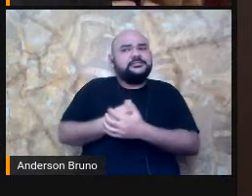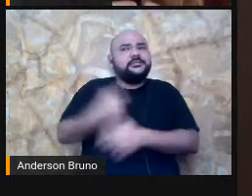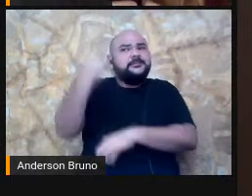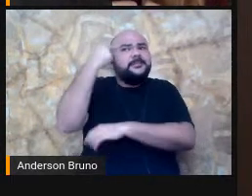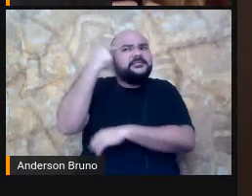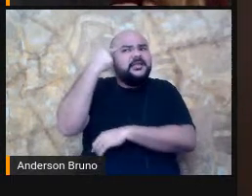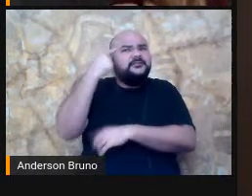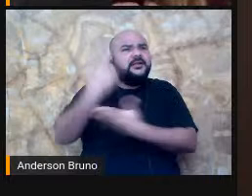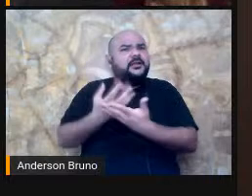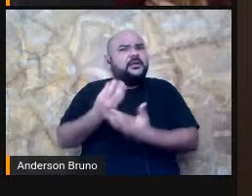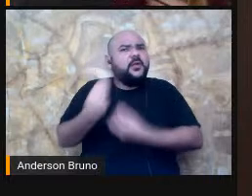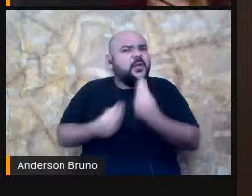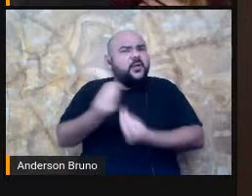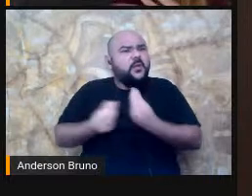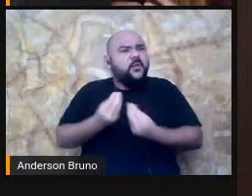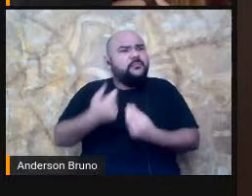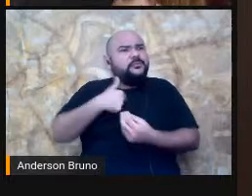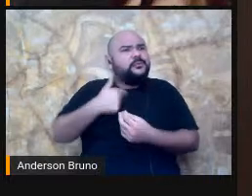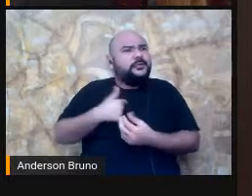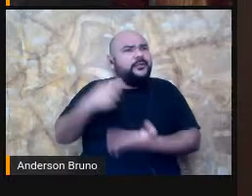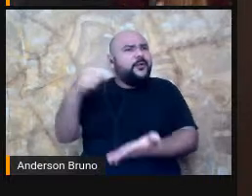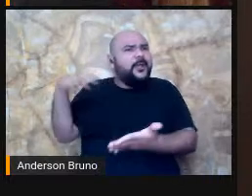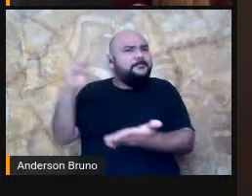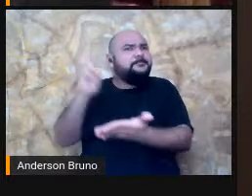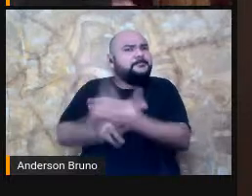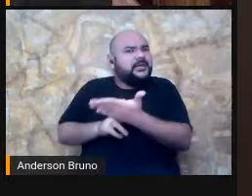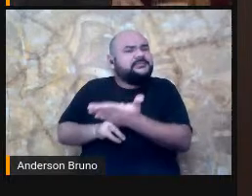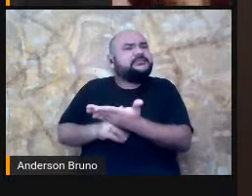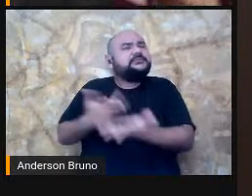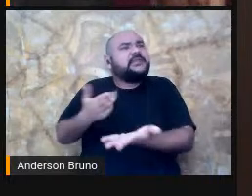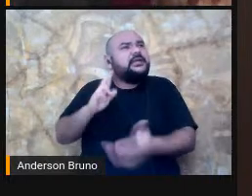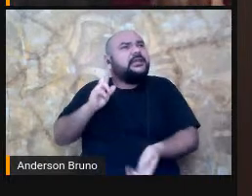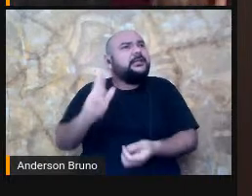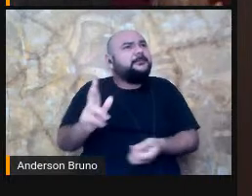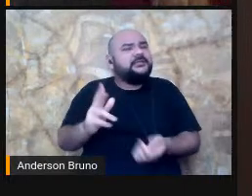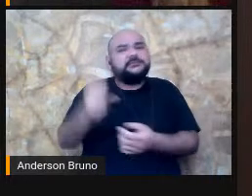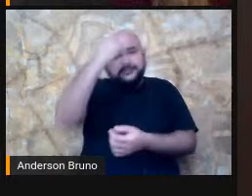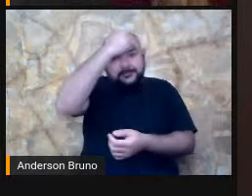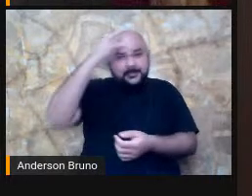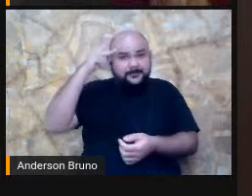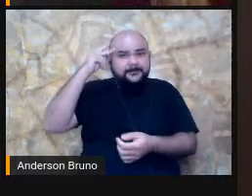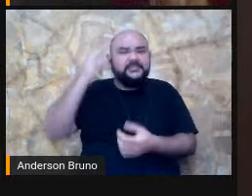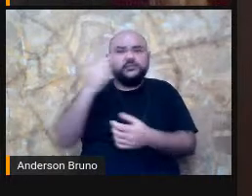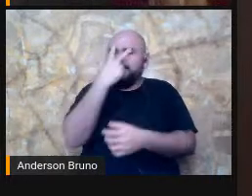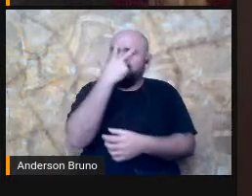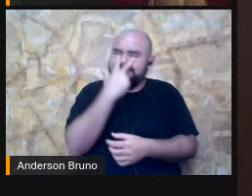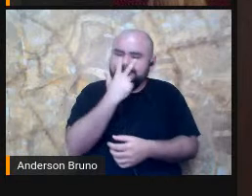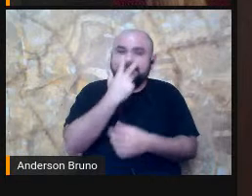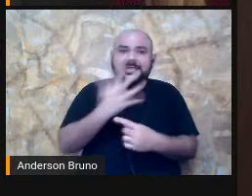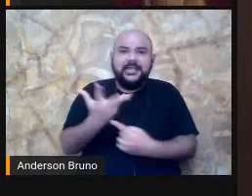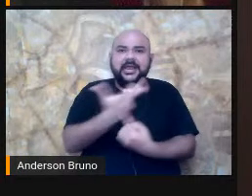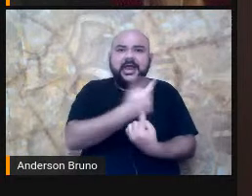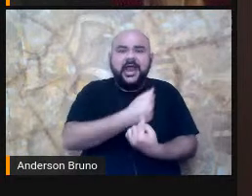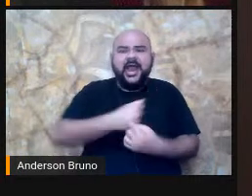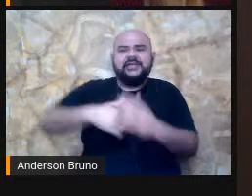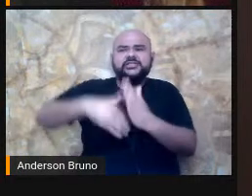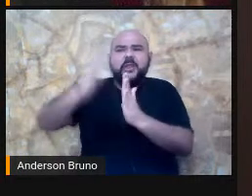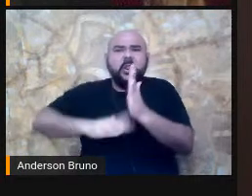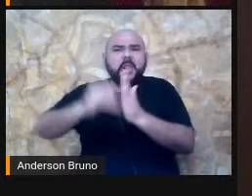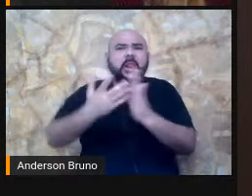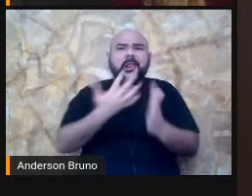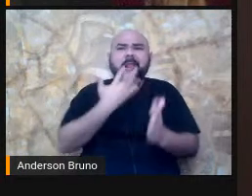traços físicos, né? Então, a professora Lúcia Reili fez um compilado, né? Fez um estudo de várias obras em que ela